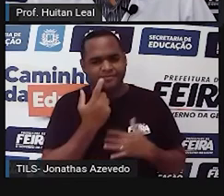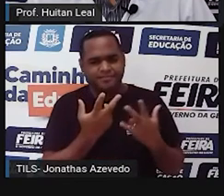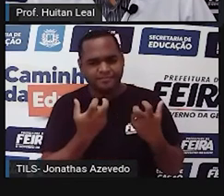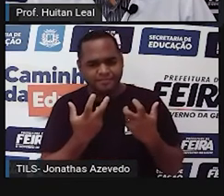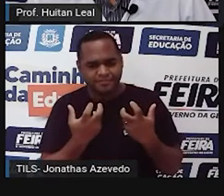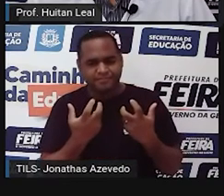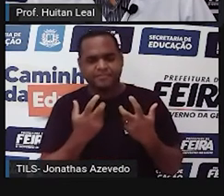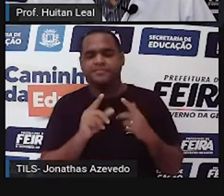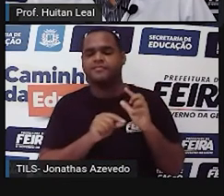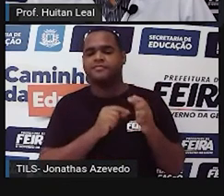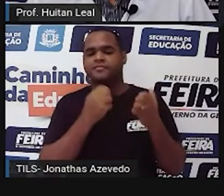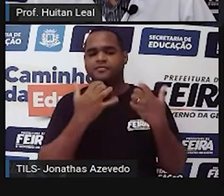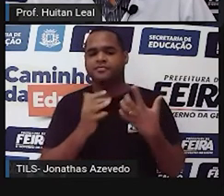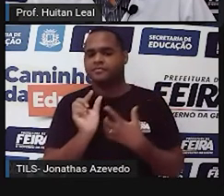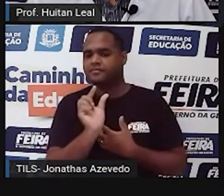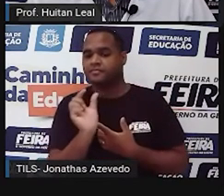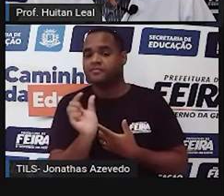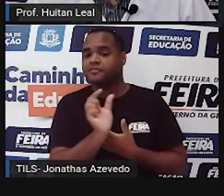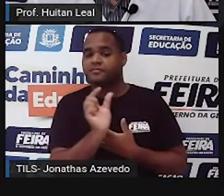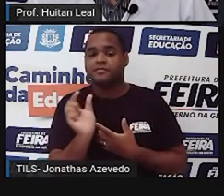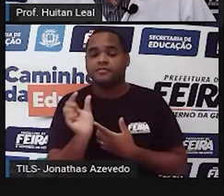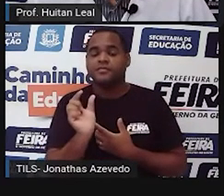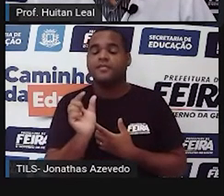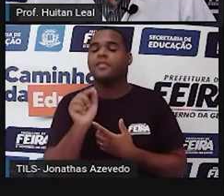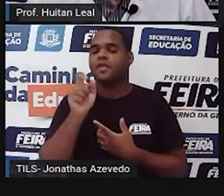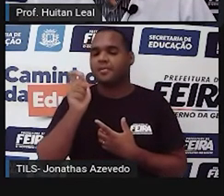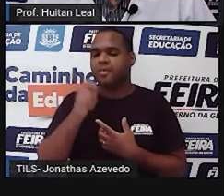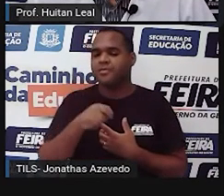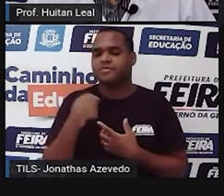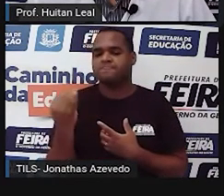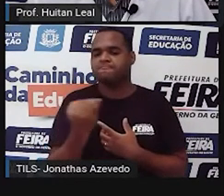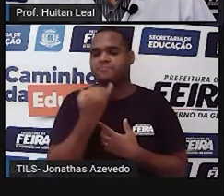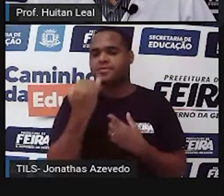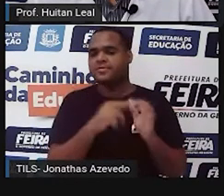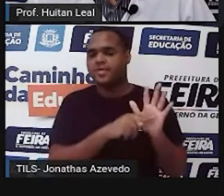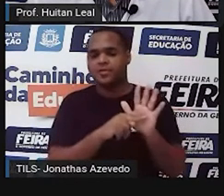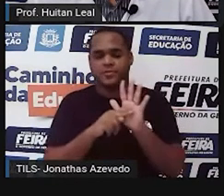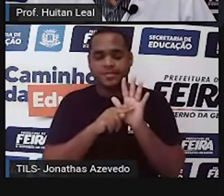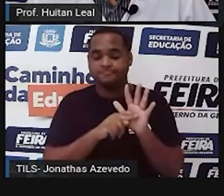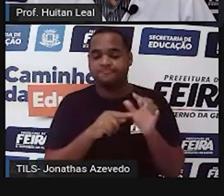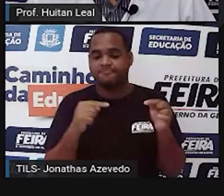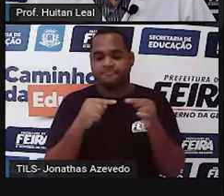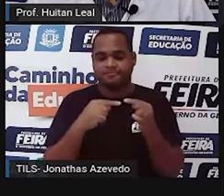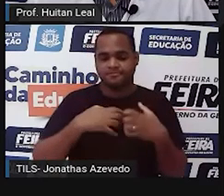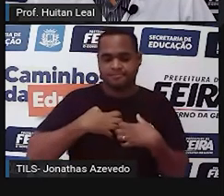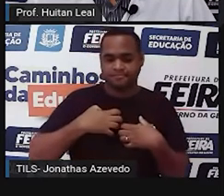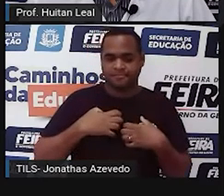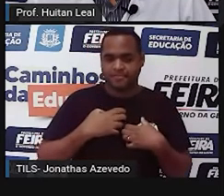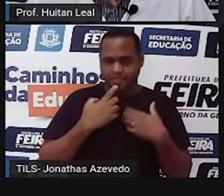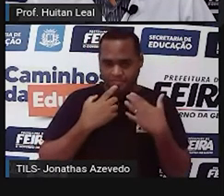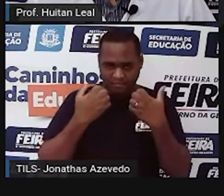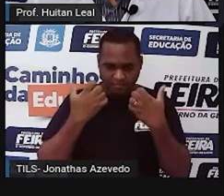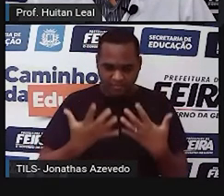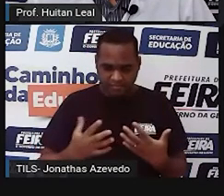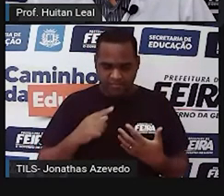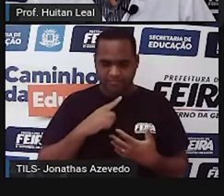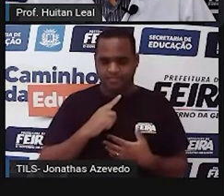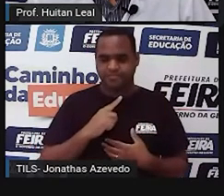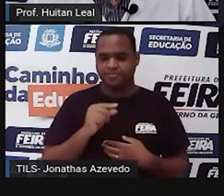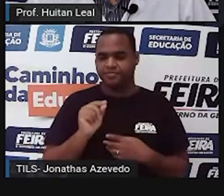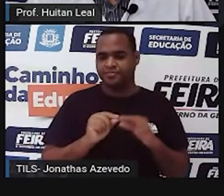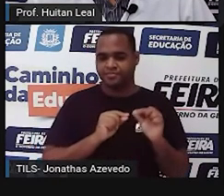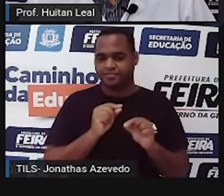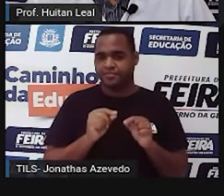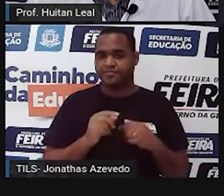que as preposições, elas ajudam no sentido. No sentido do que se diz.